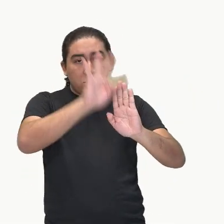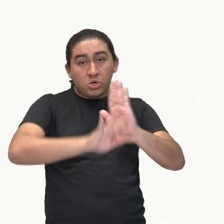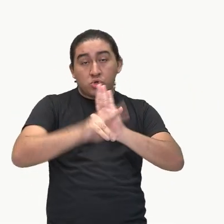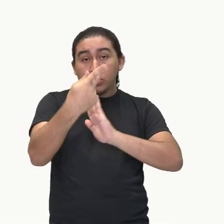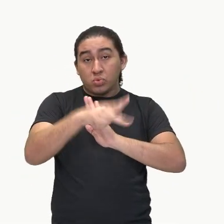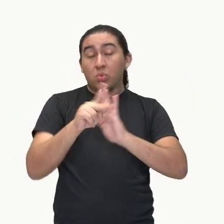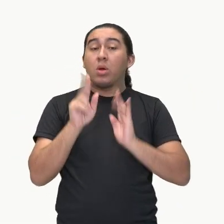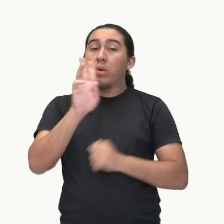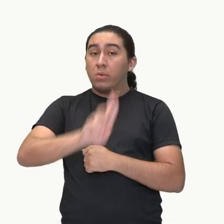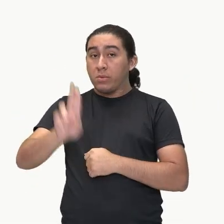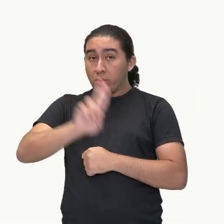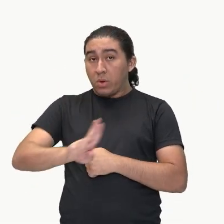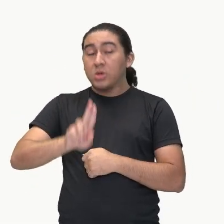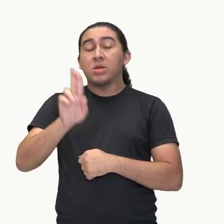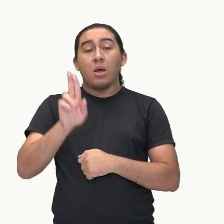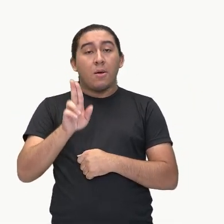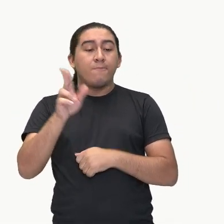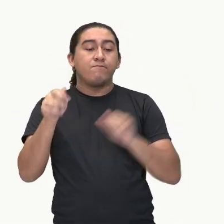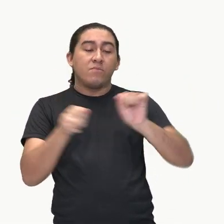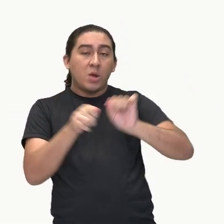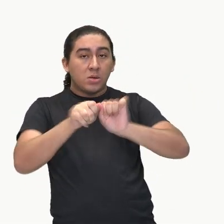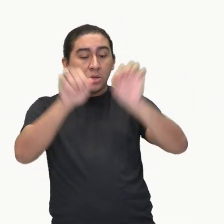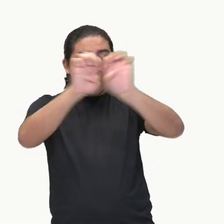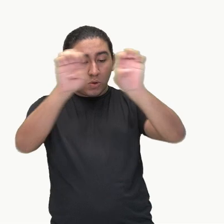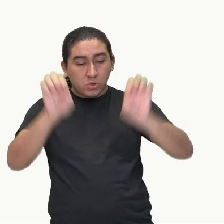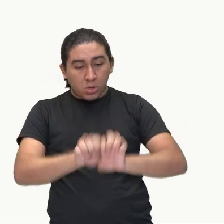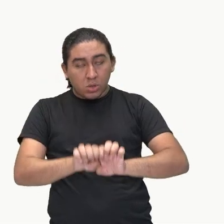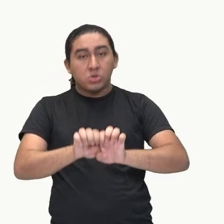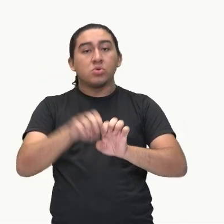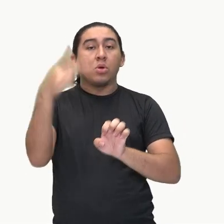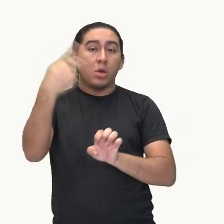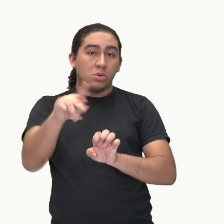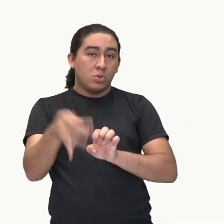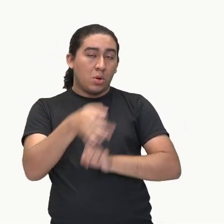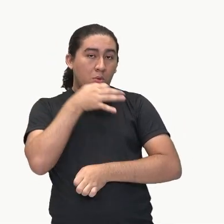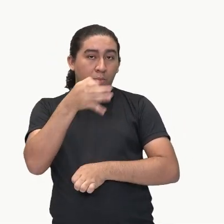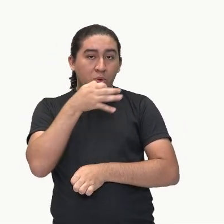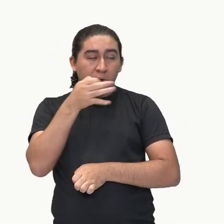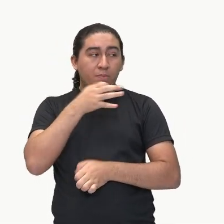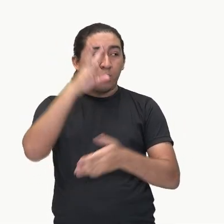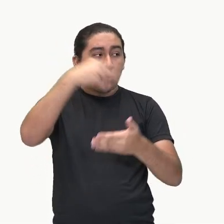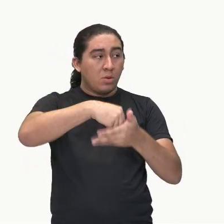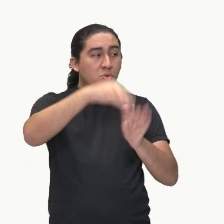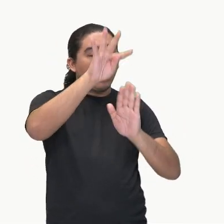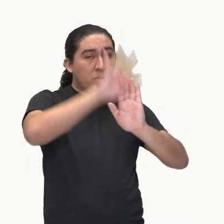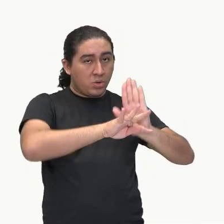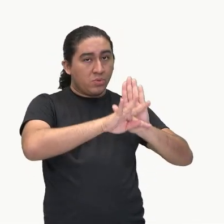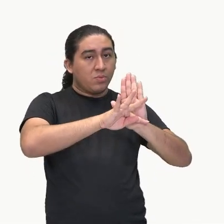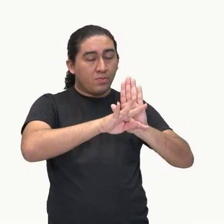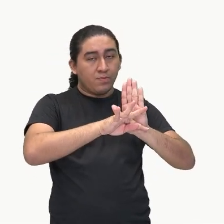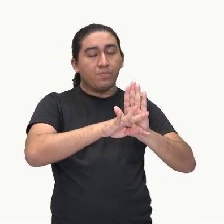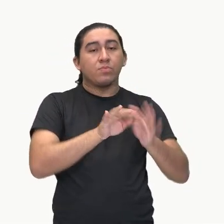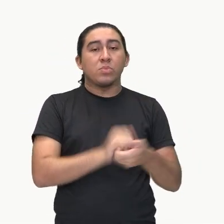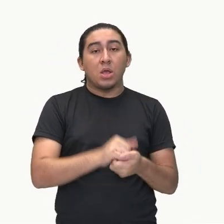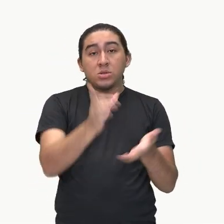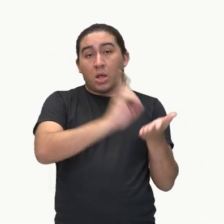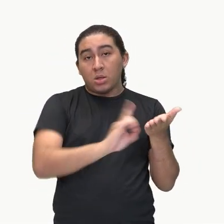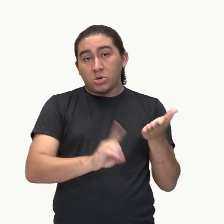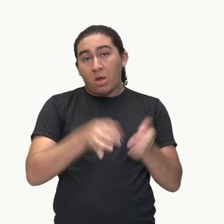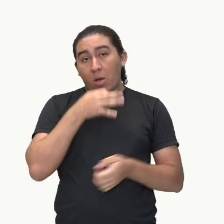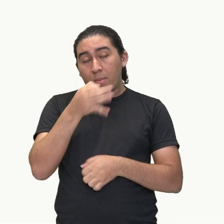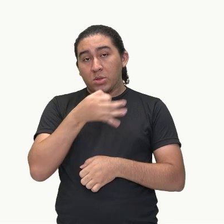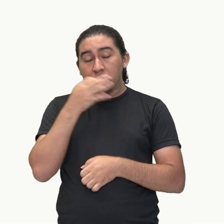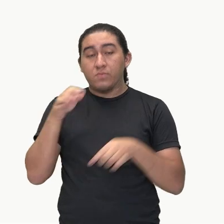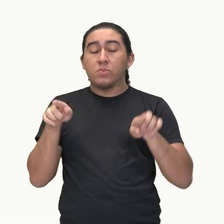para a construção ali da argumentação do seu texto, de um texto dissertativo, argumentativo